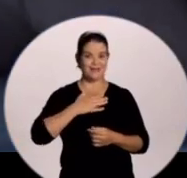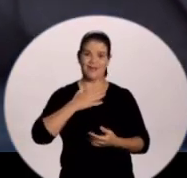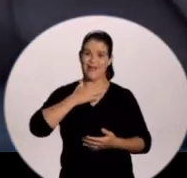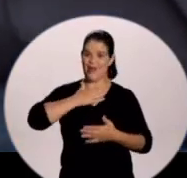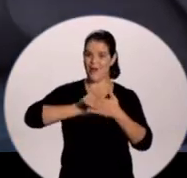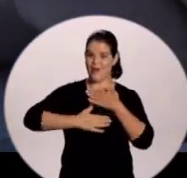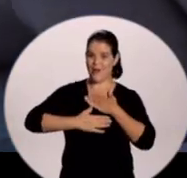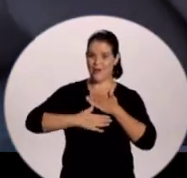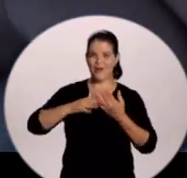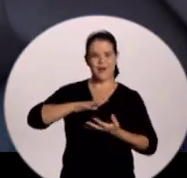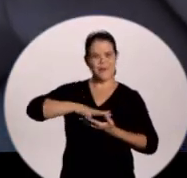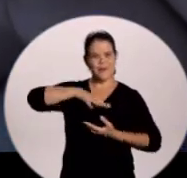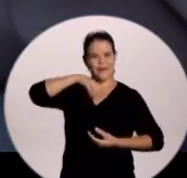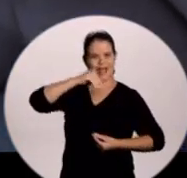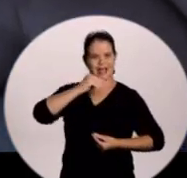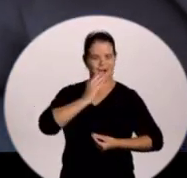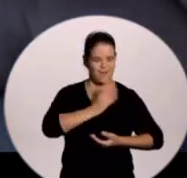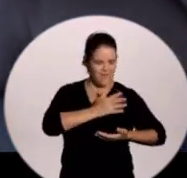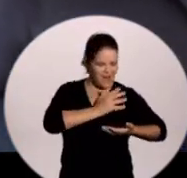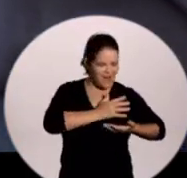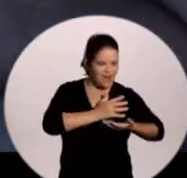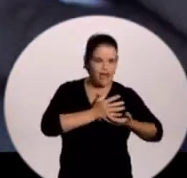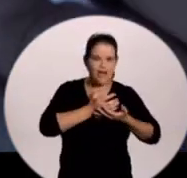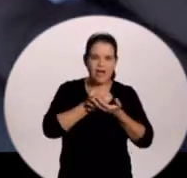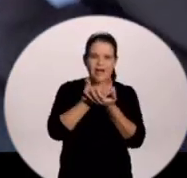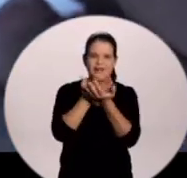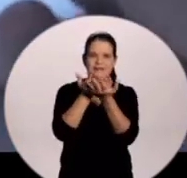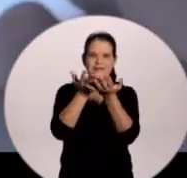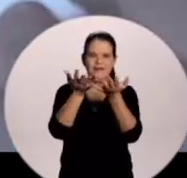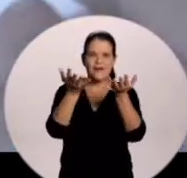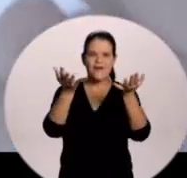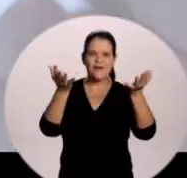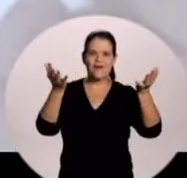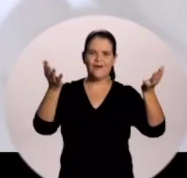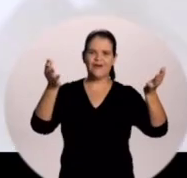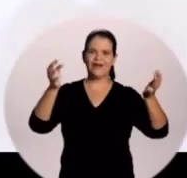a mim De corpo, alma e coração